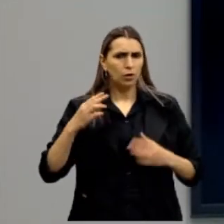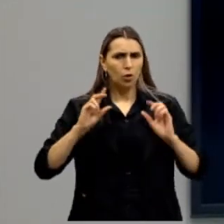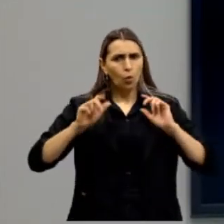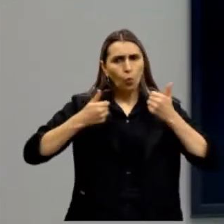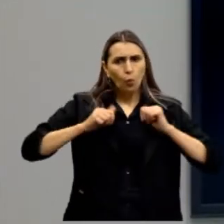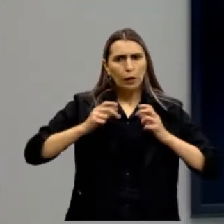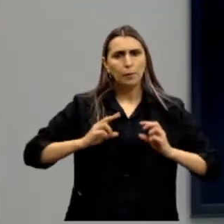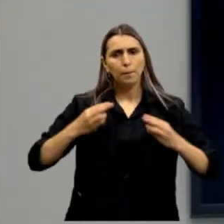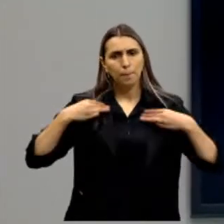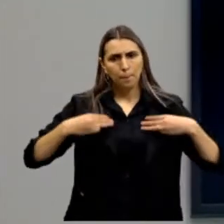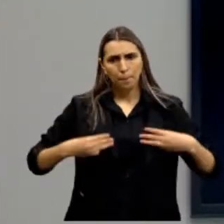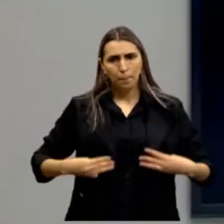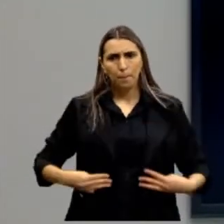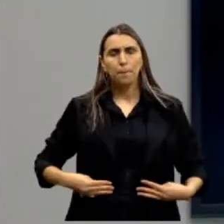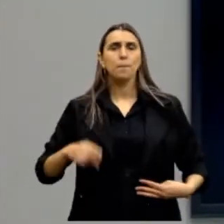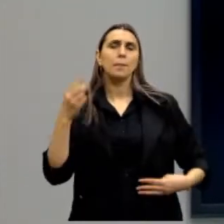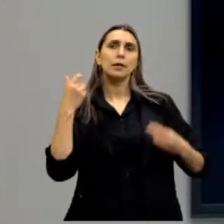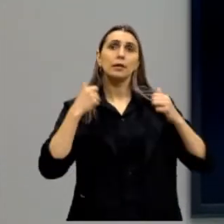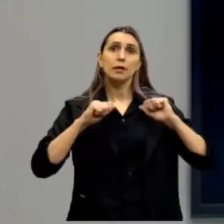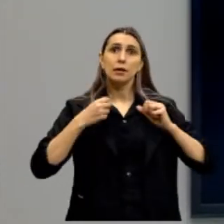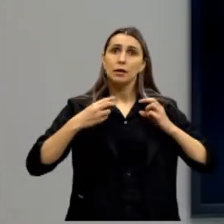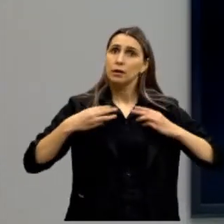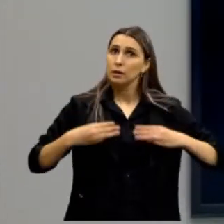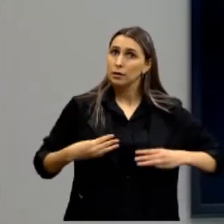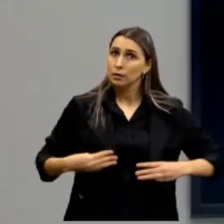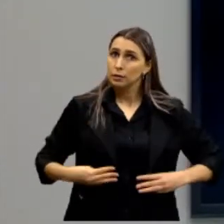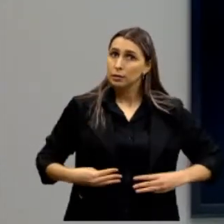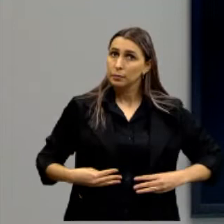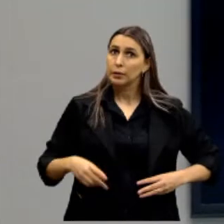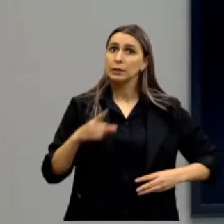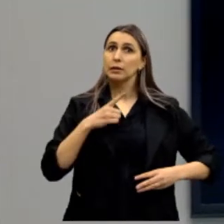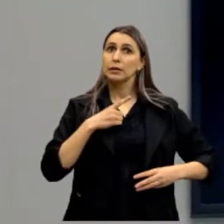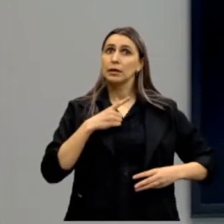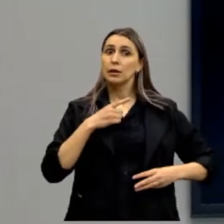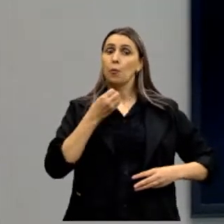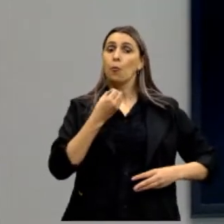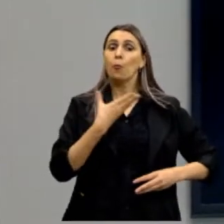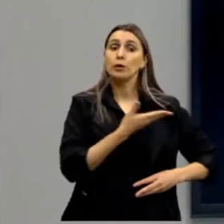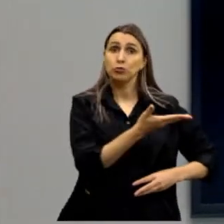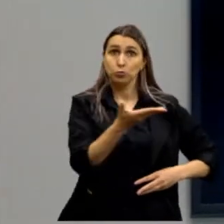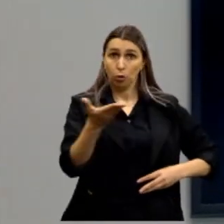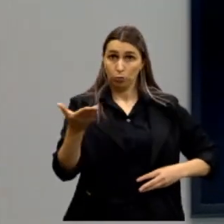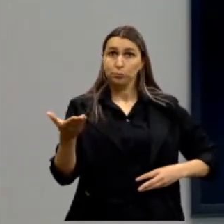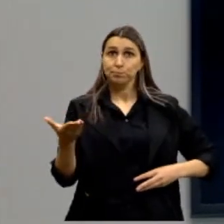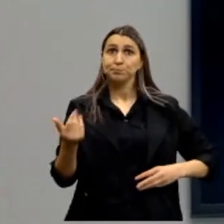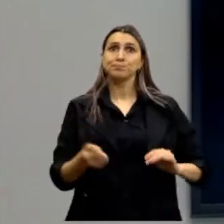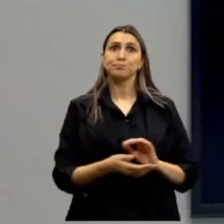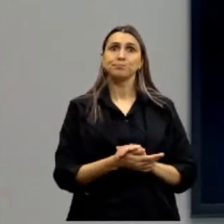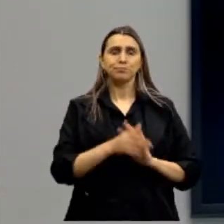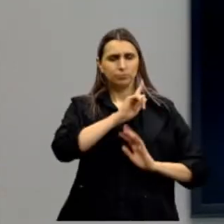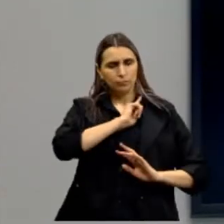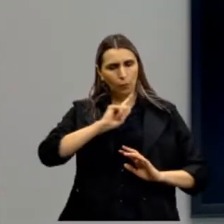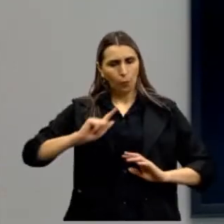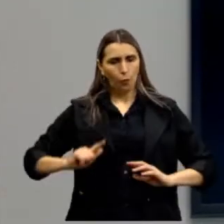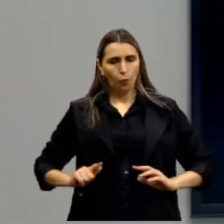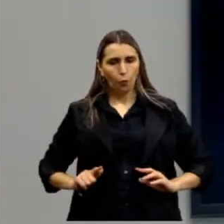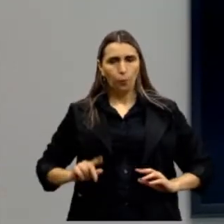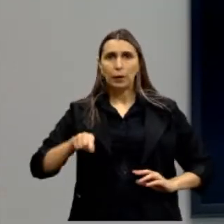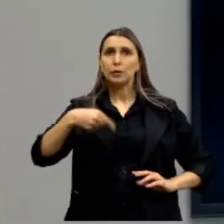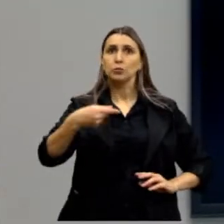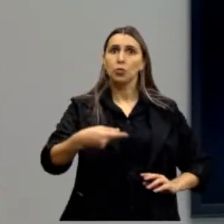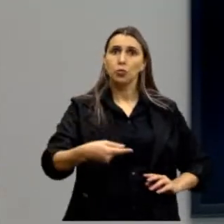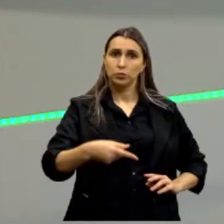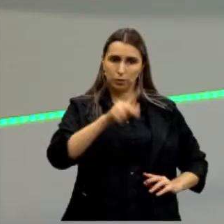qualidades morais, e essas qualidades morais, elas devem ser voltadas para o bem comum, para todos, governar para os outros,